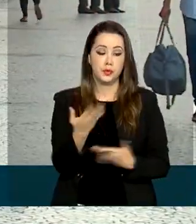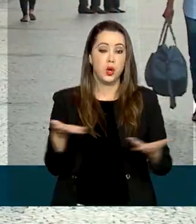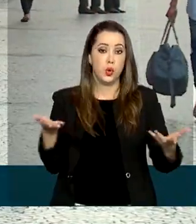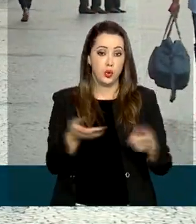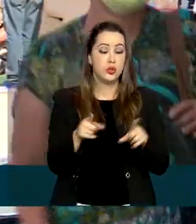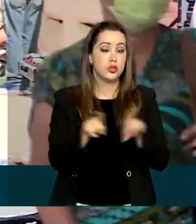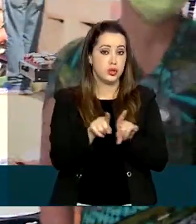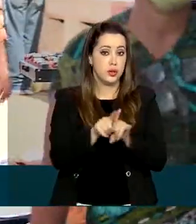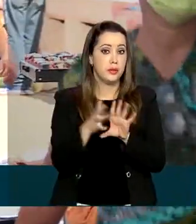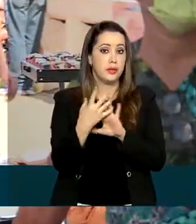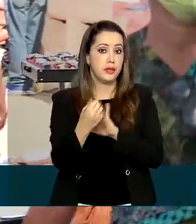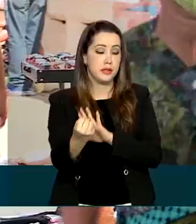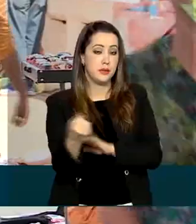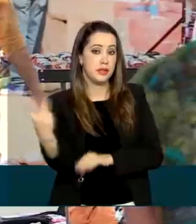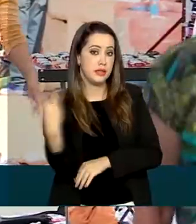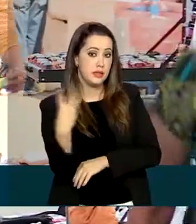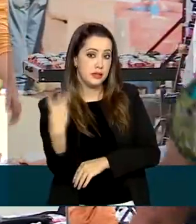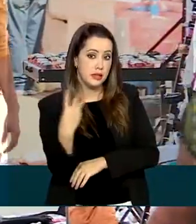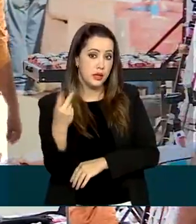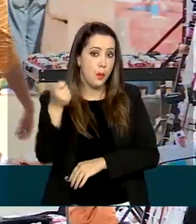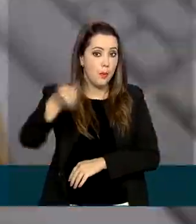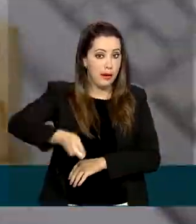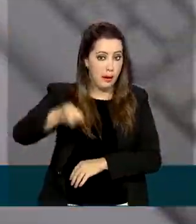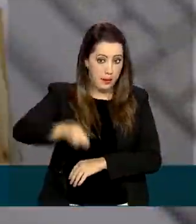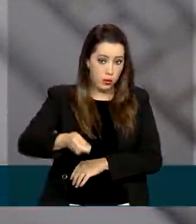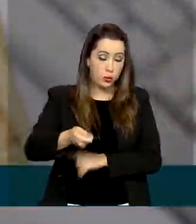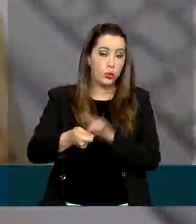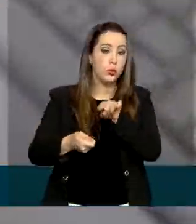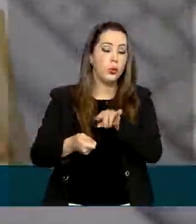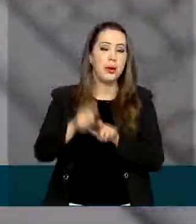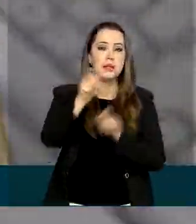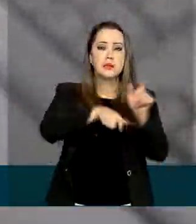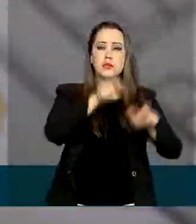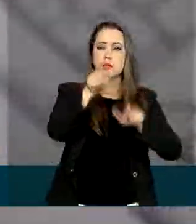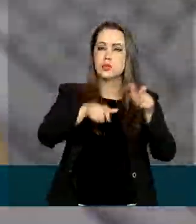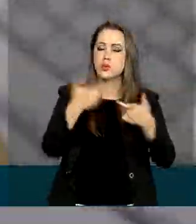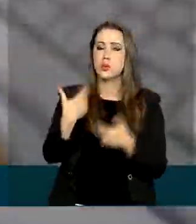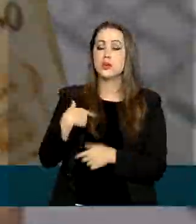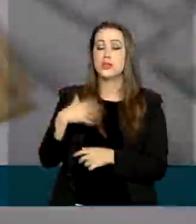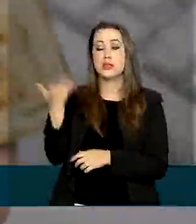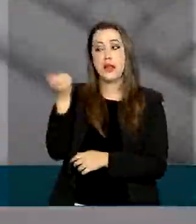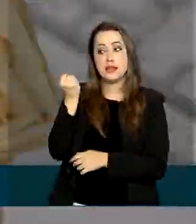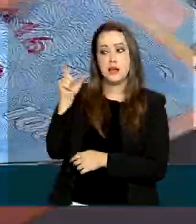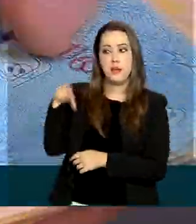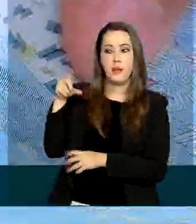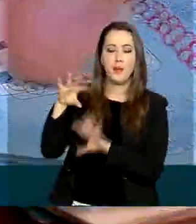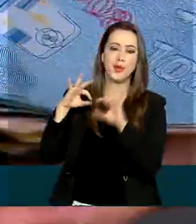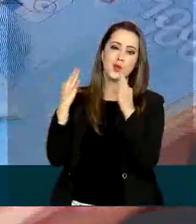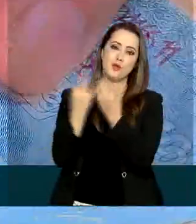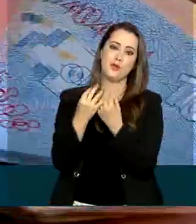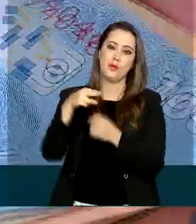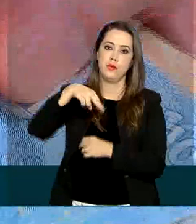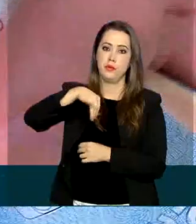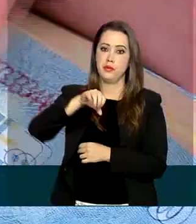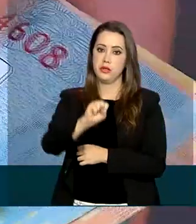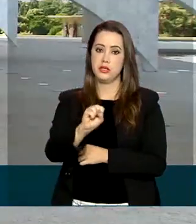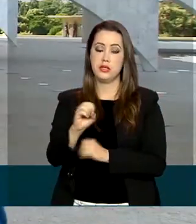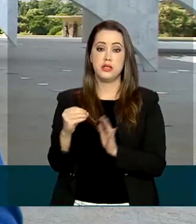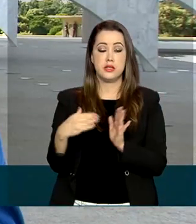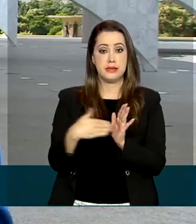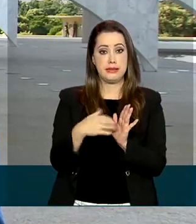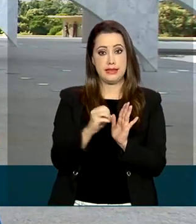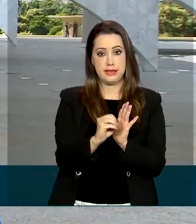recebem a terceira parcela do auxílio emergencial, beneficiários do Bolsa Família, com NIS final zero.